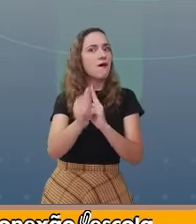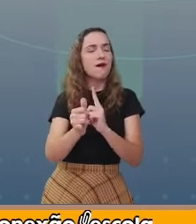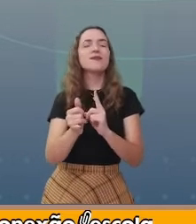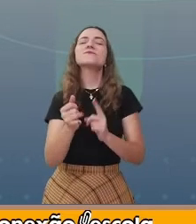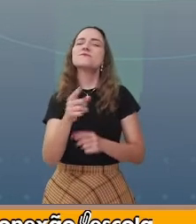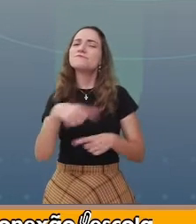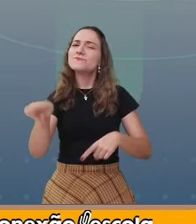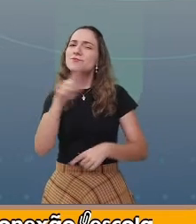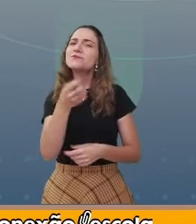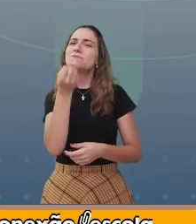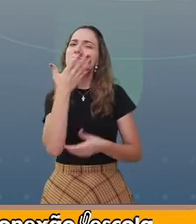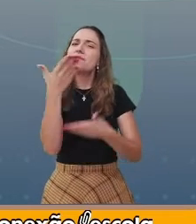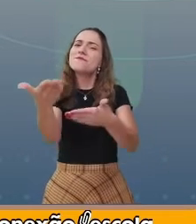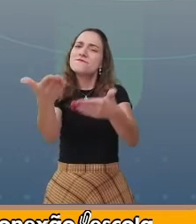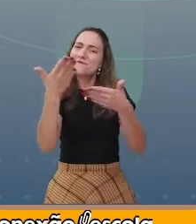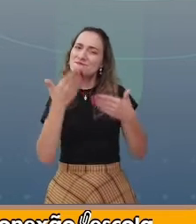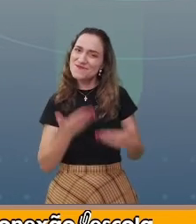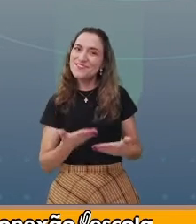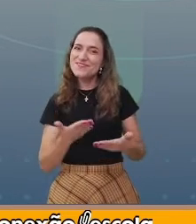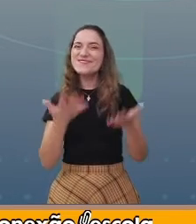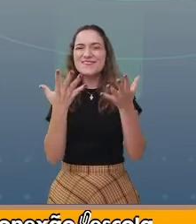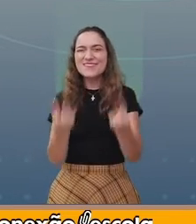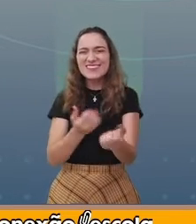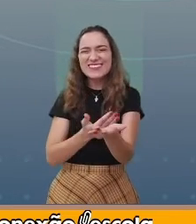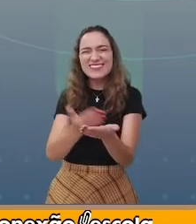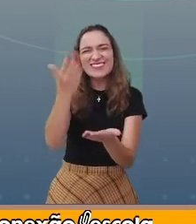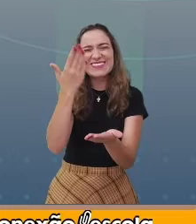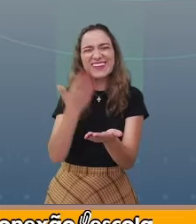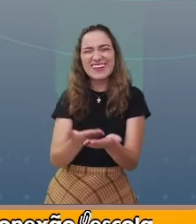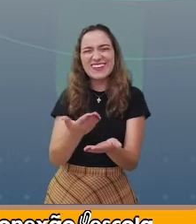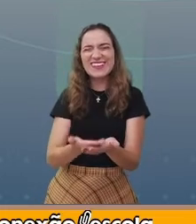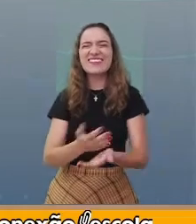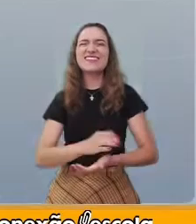Sejam todos bem-vindos e vamos para a aula.